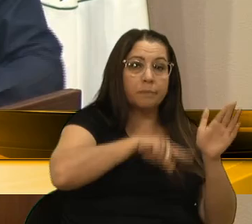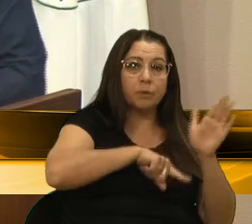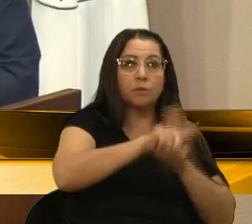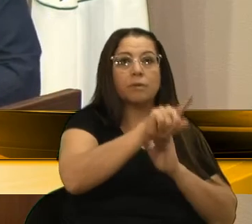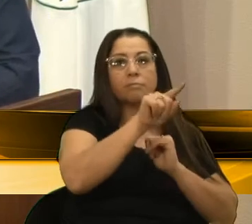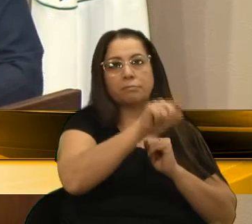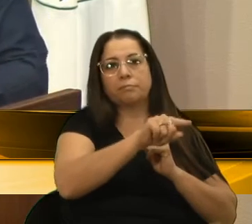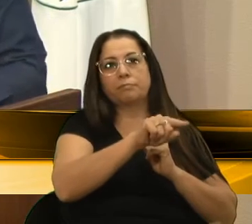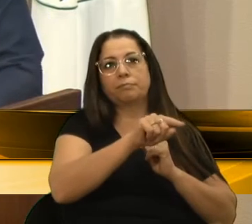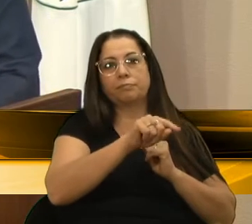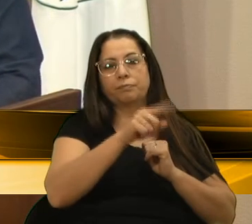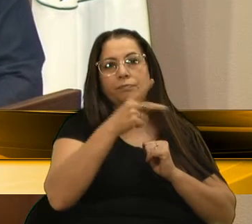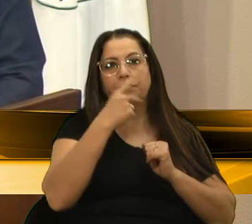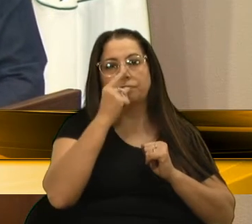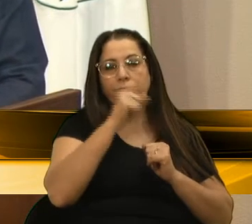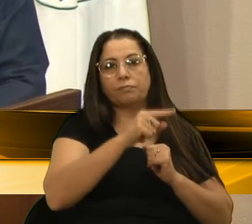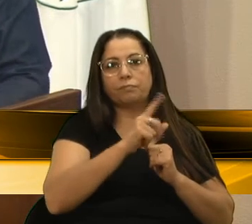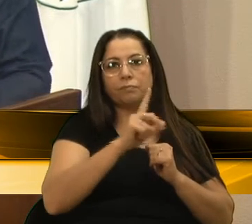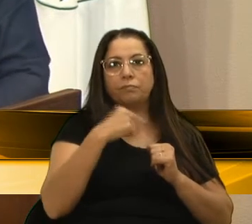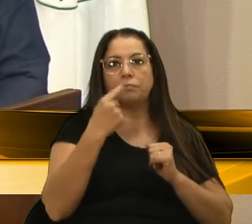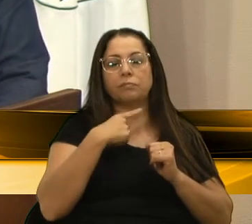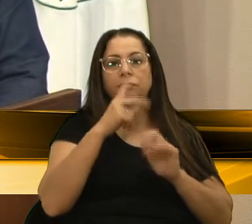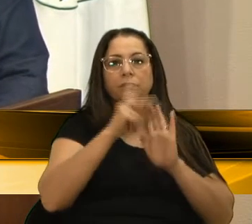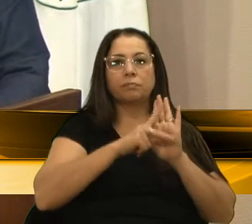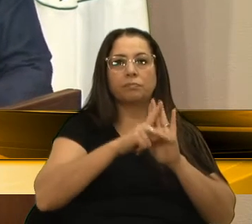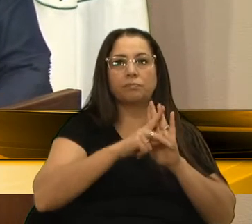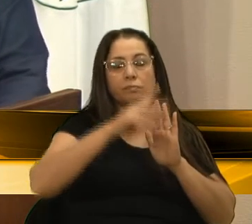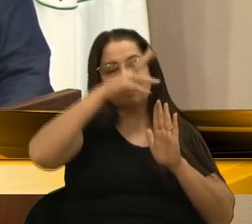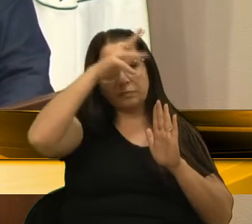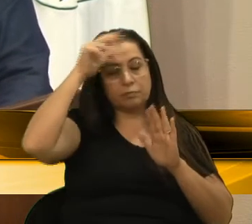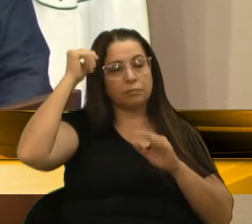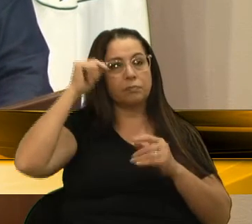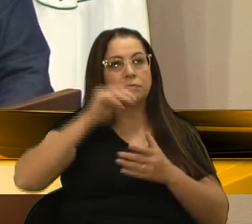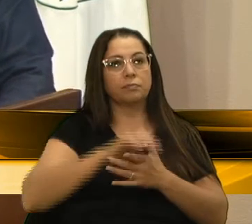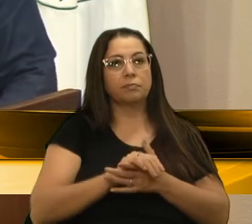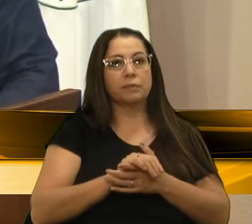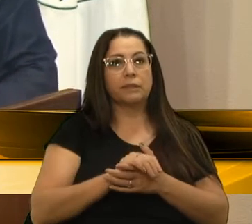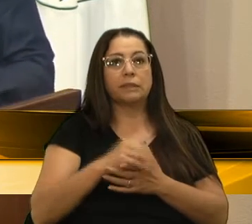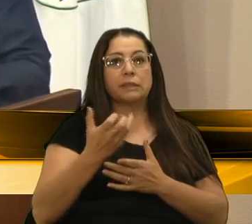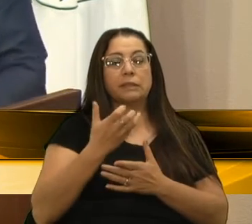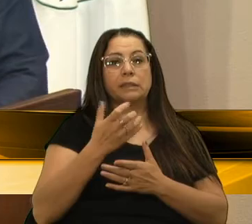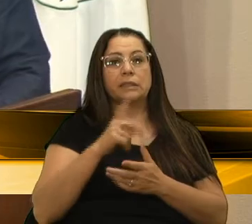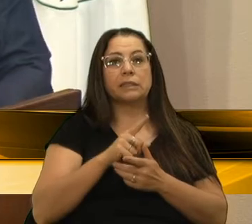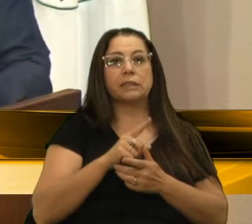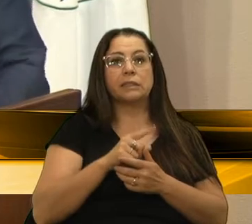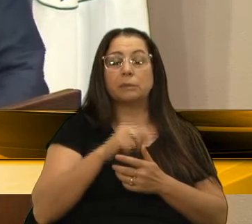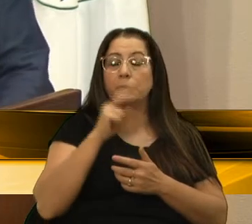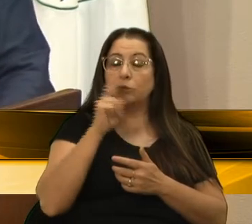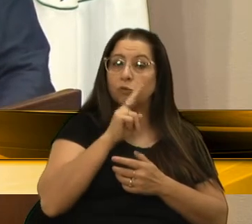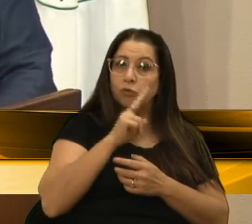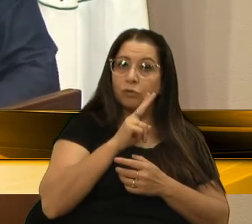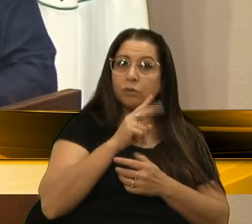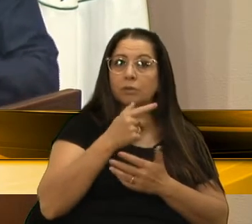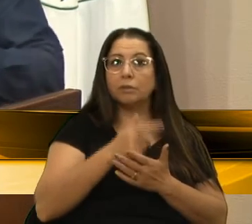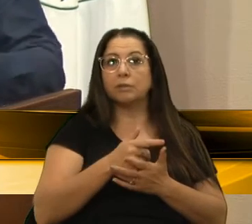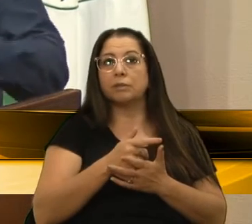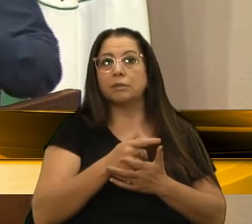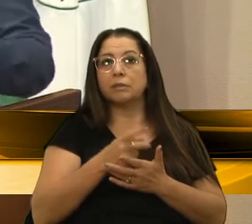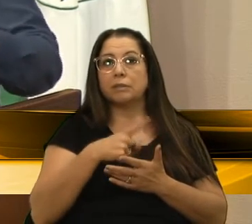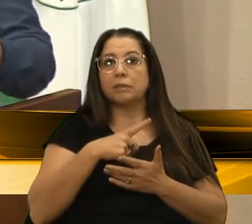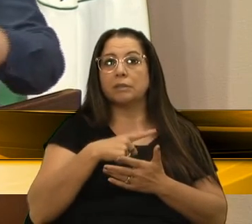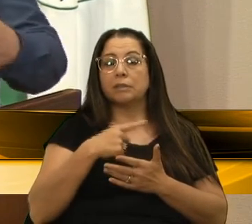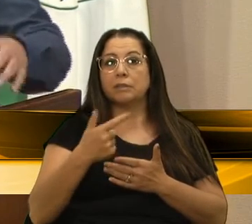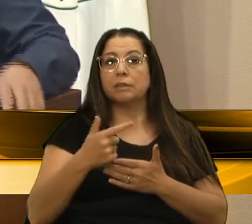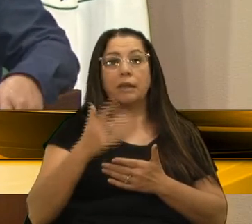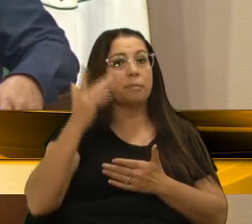aqui perguntar, dizendo, isso, nós estamos em um projeto do Executivo, queremos que seja com uma certa urgência, mas é um projeto que já está bastante